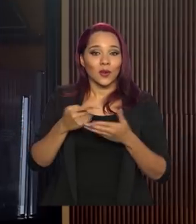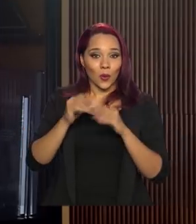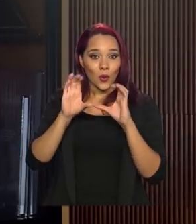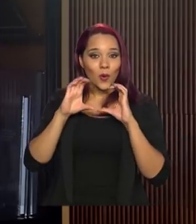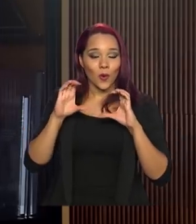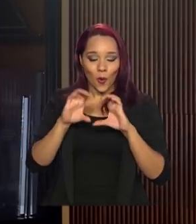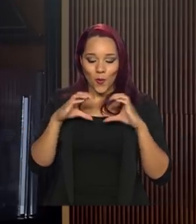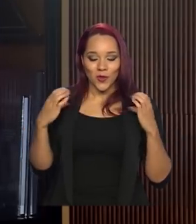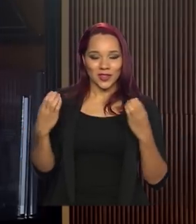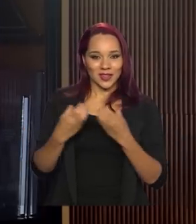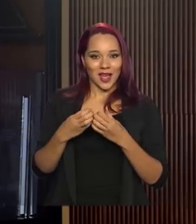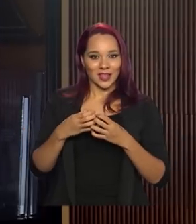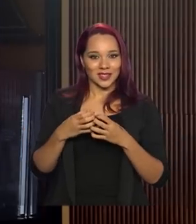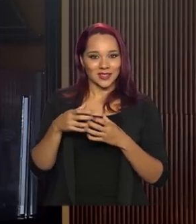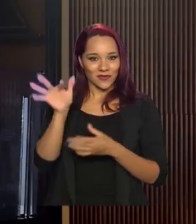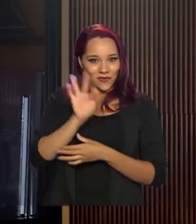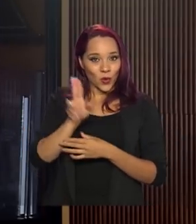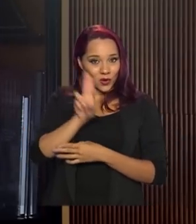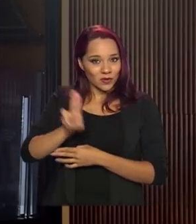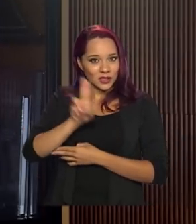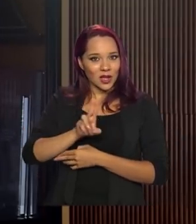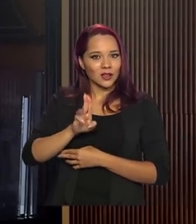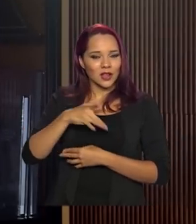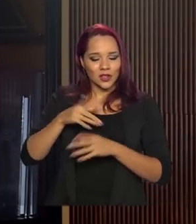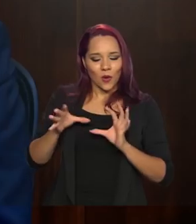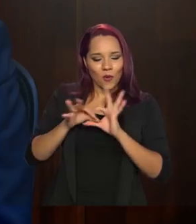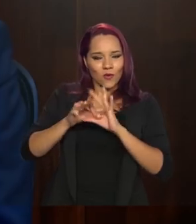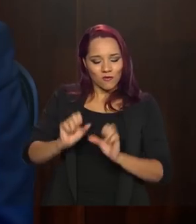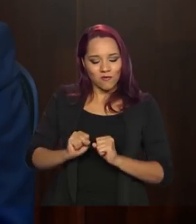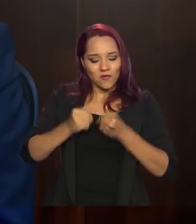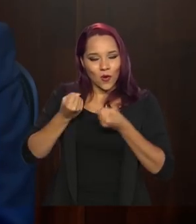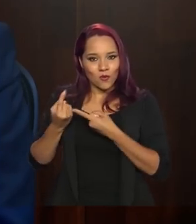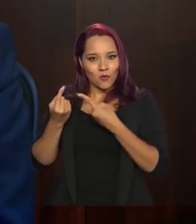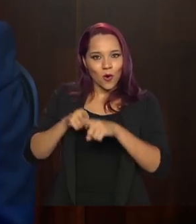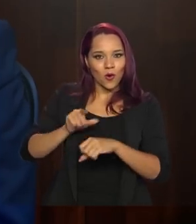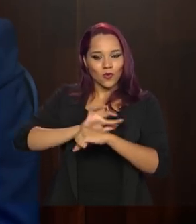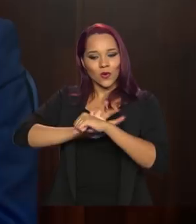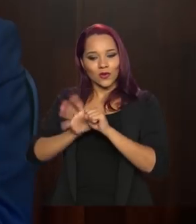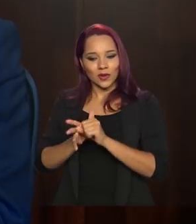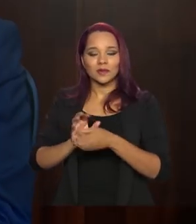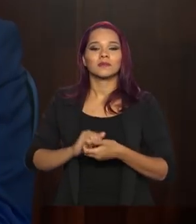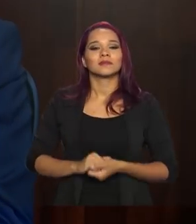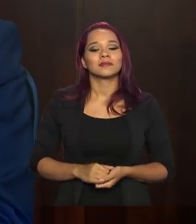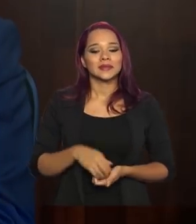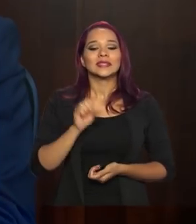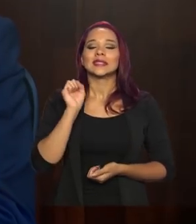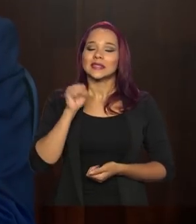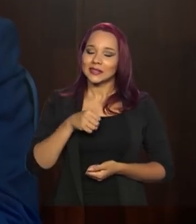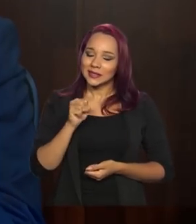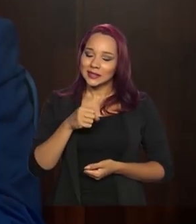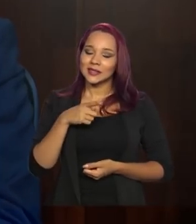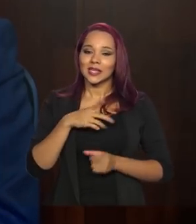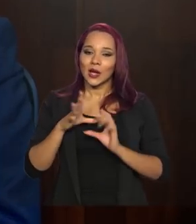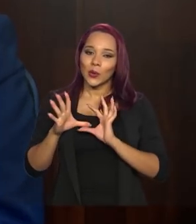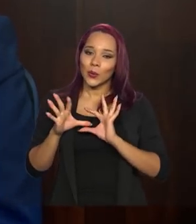acadêmica está unida ao esforço de enfrentar o coronavírus? Está unida, a gente vê muitas universidades